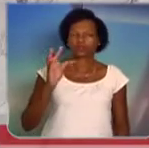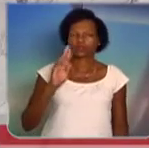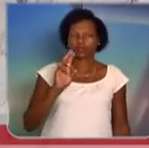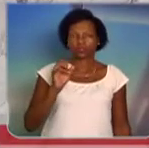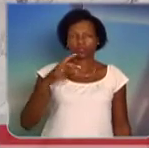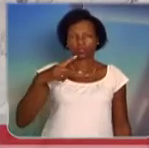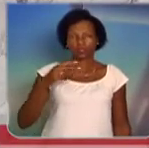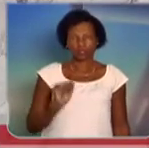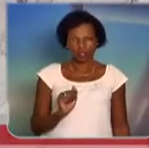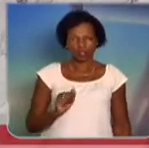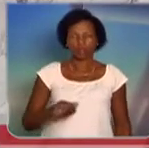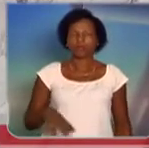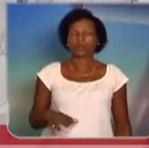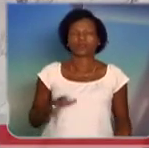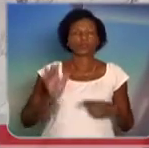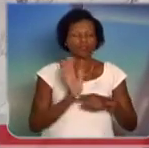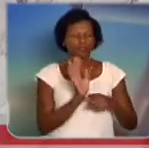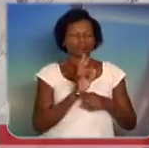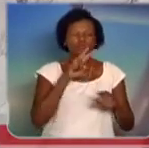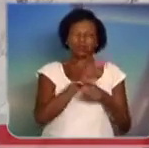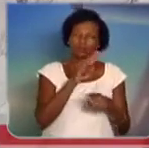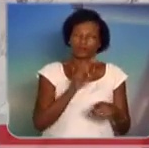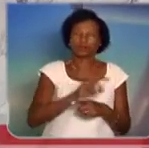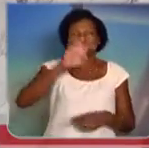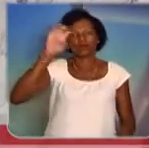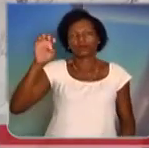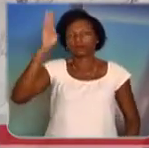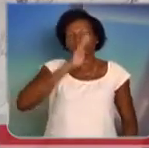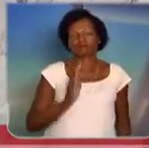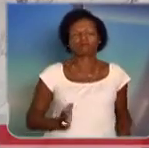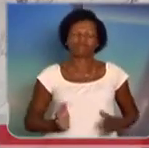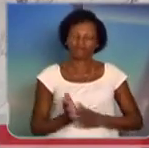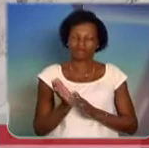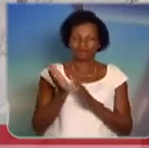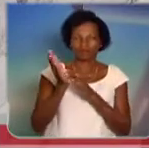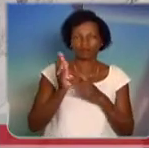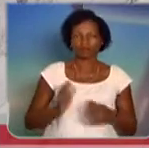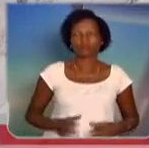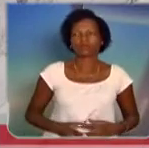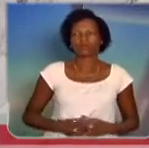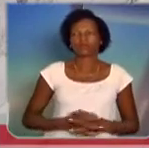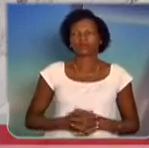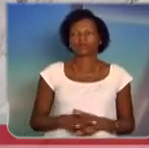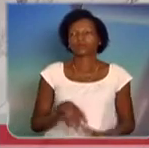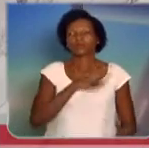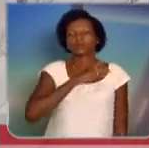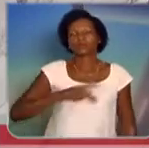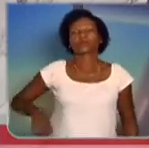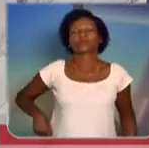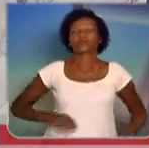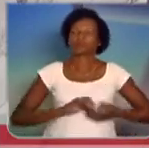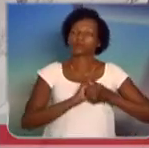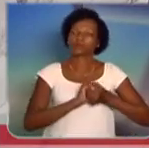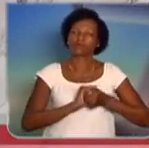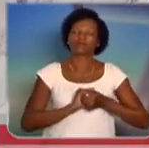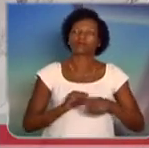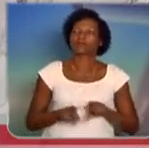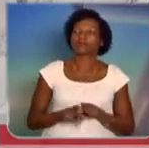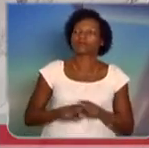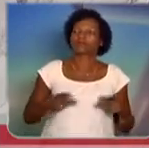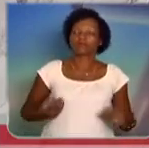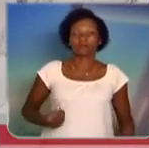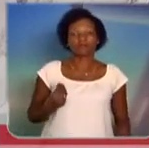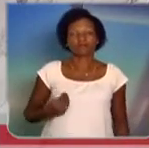prestado ao Estado brasileiro. Sucesso na missão, contem sempre conosco. Quero também, senhor presidente, saudar aqui, hoje nós estamos recebendo a visita